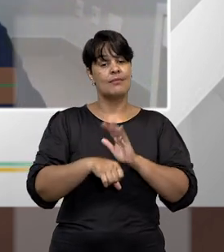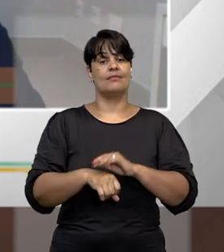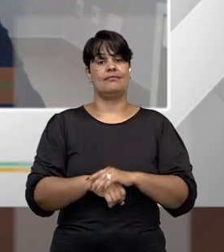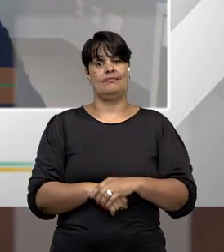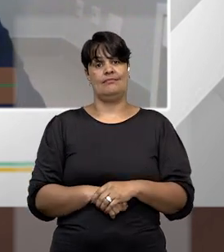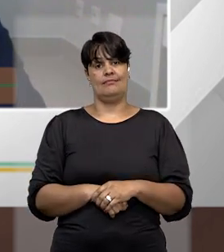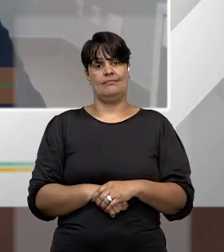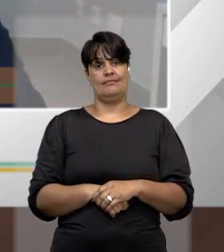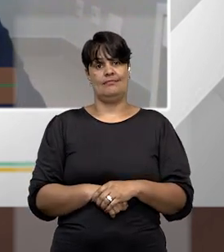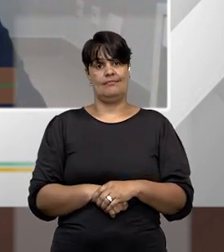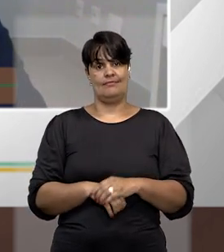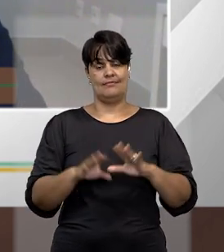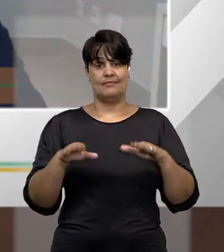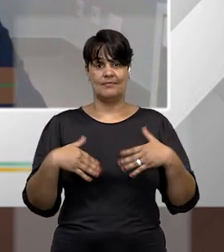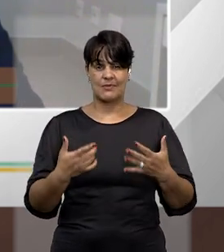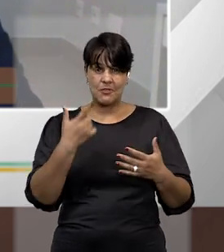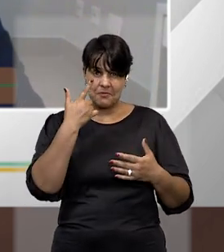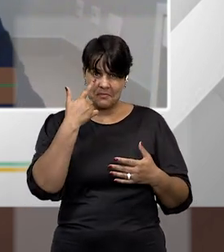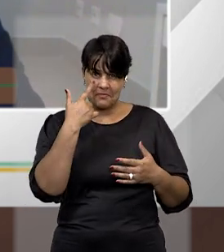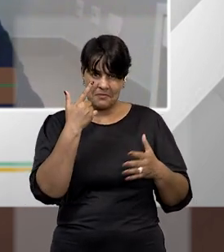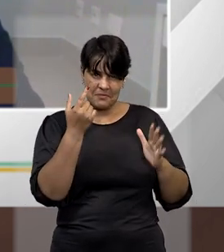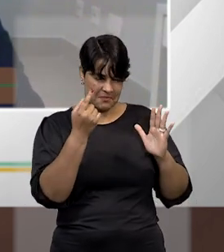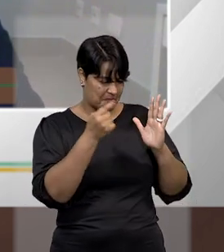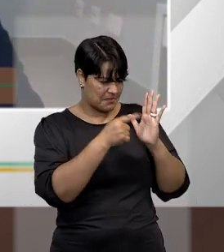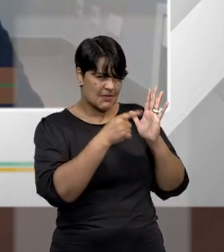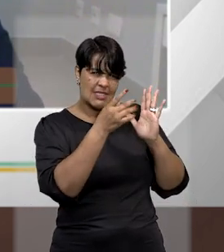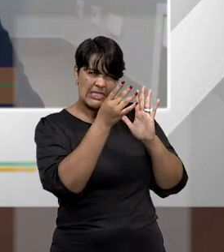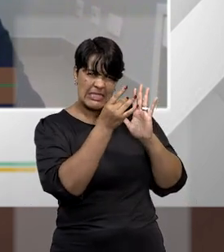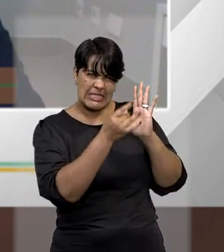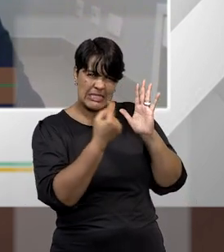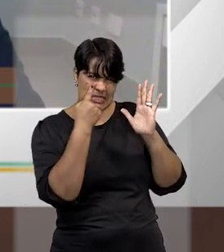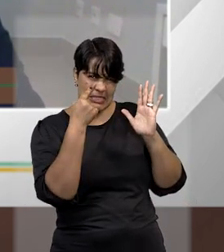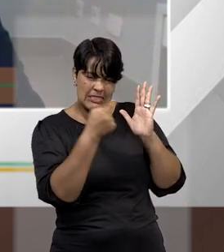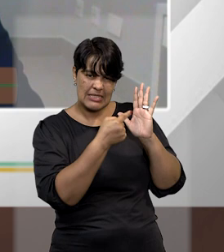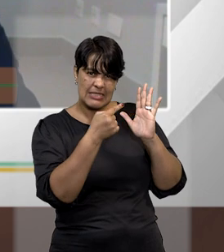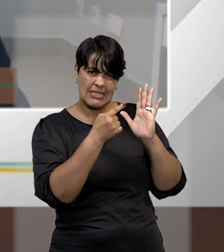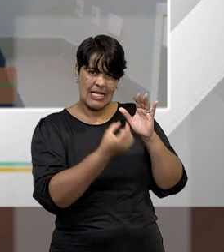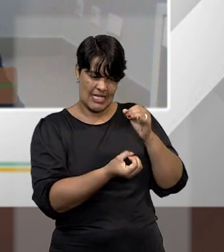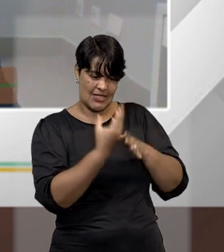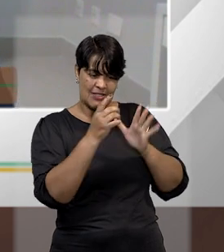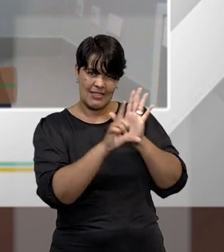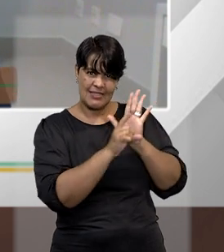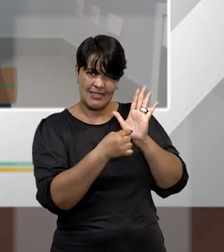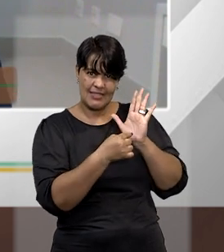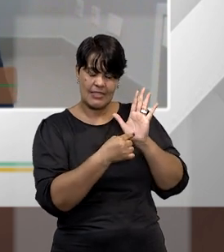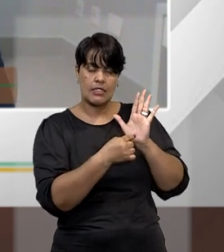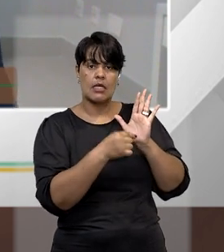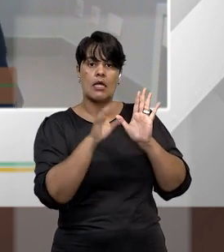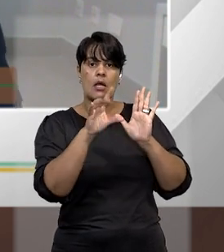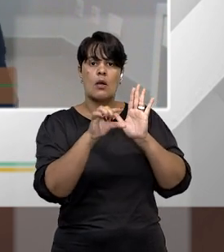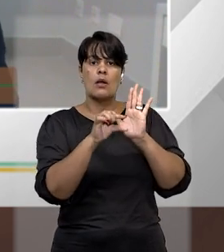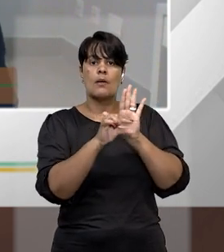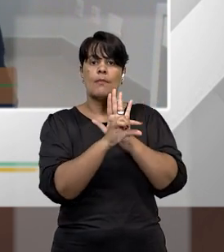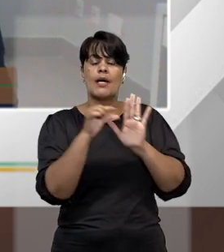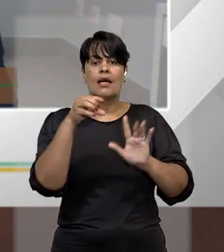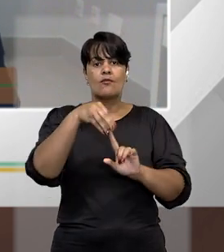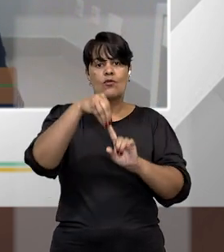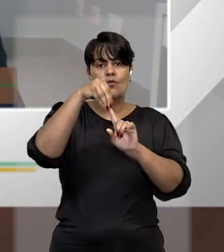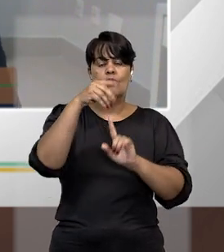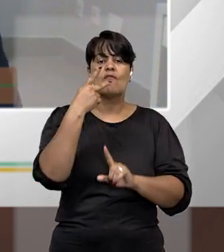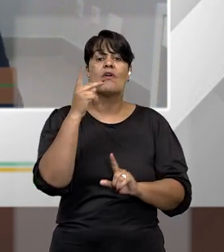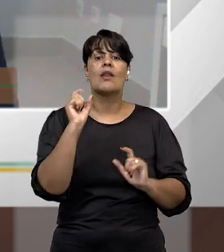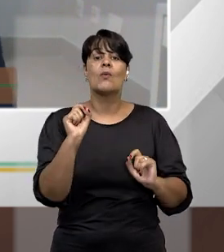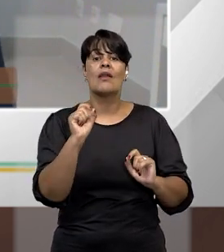tecnia do legislador porque nesse novo parágrafo único ele menciona que passa a ser crime de incitação ao crime